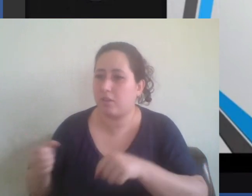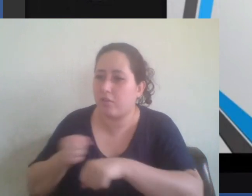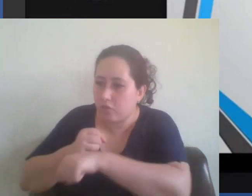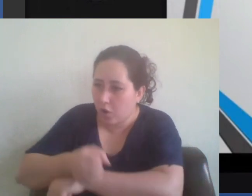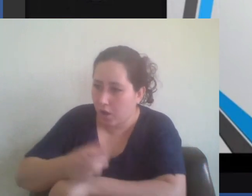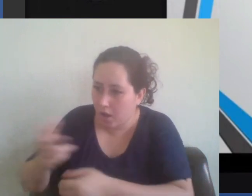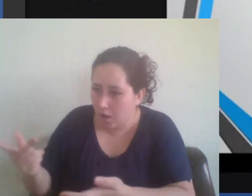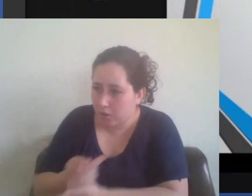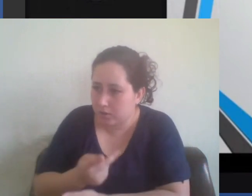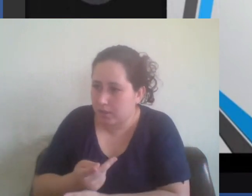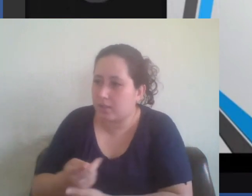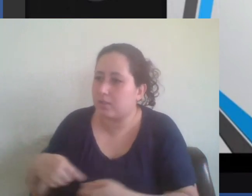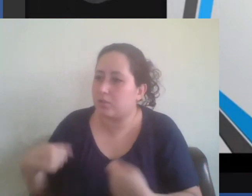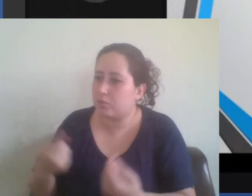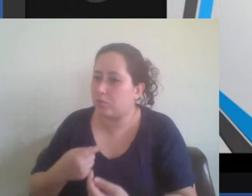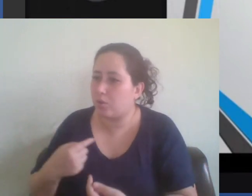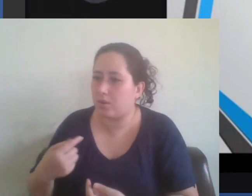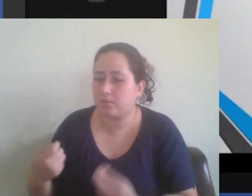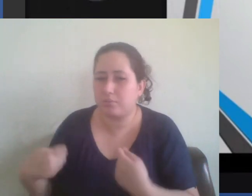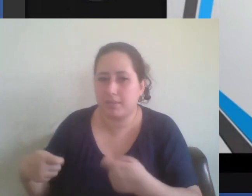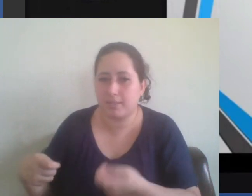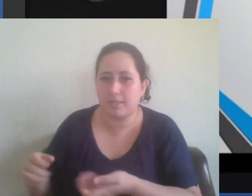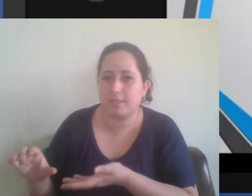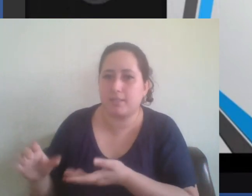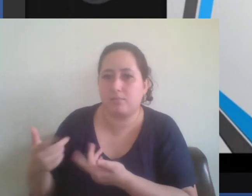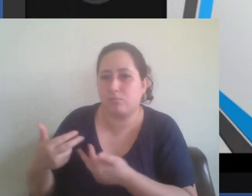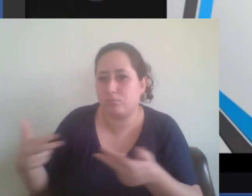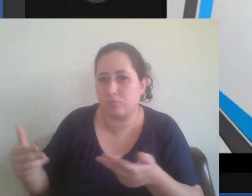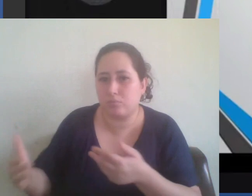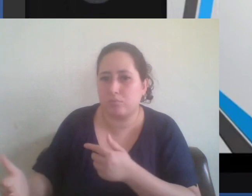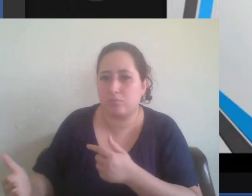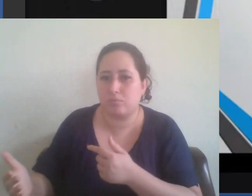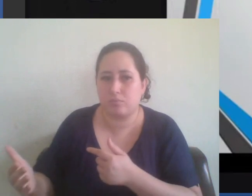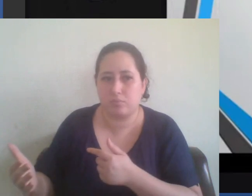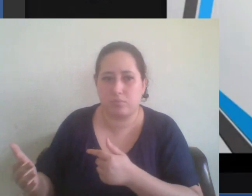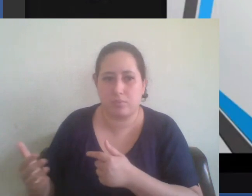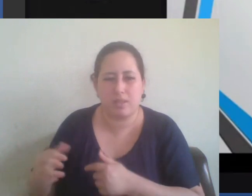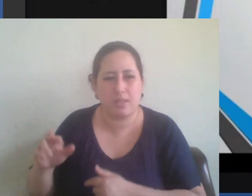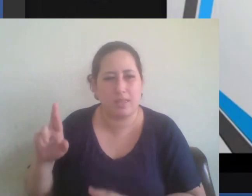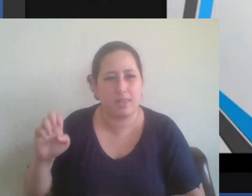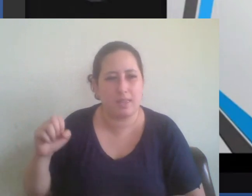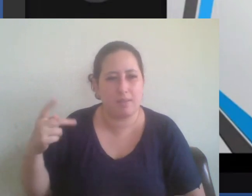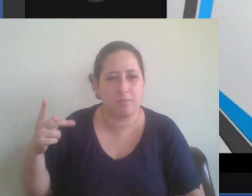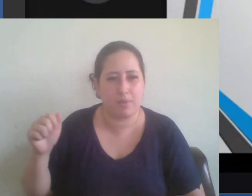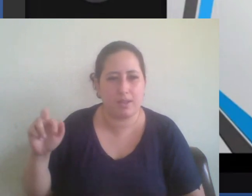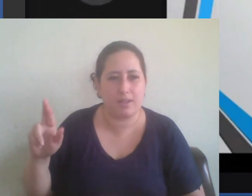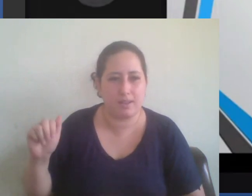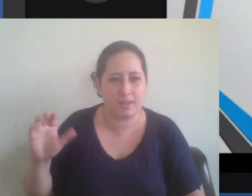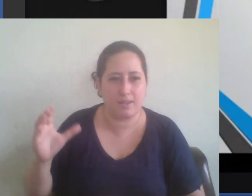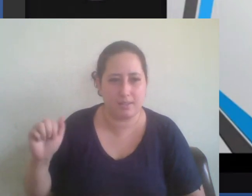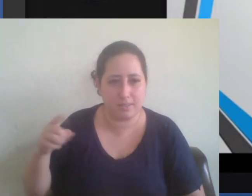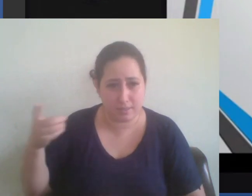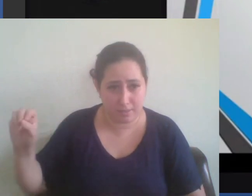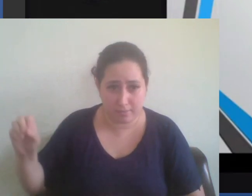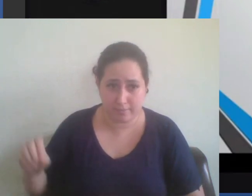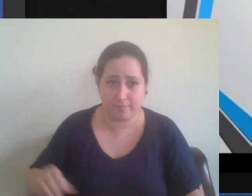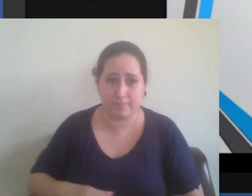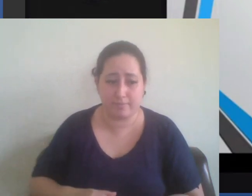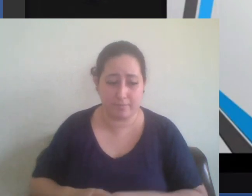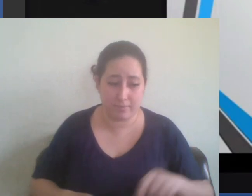nazista lá no extremo asiático na China e na Coreia foi muito forte